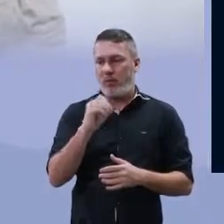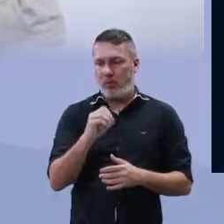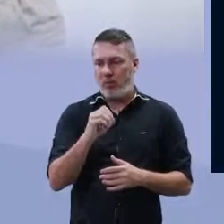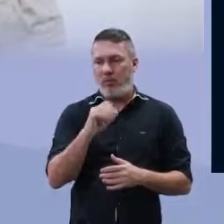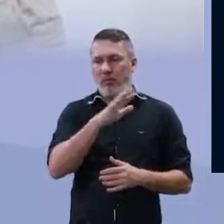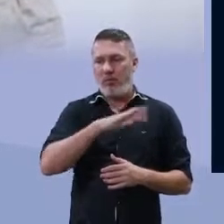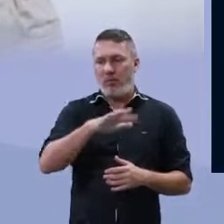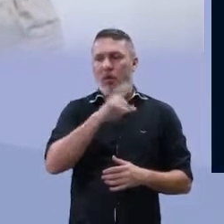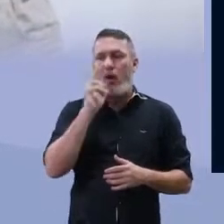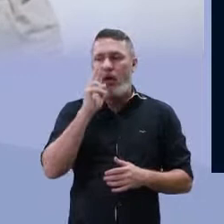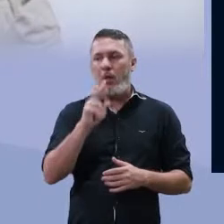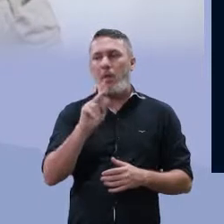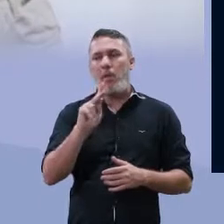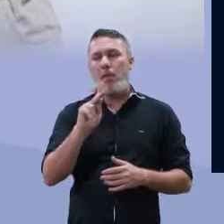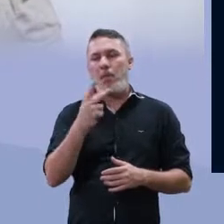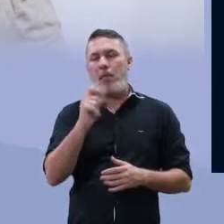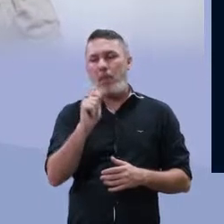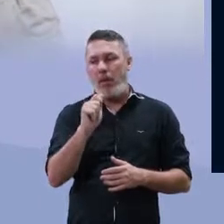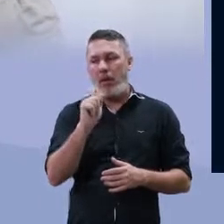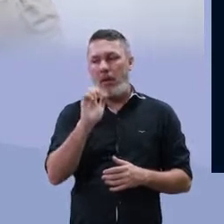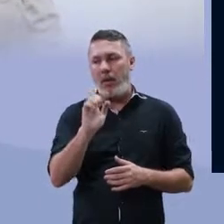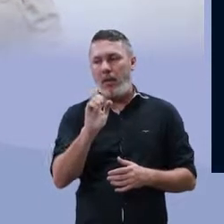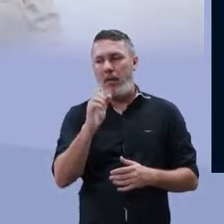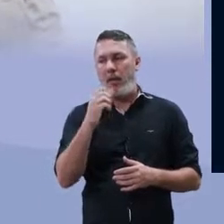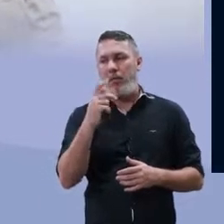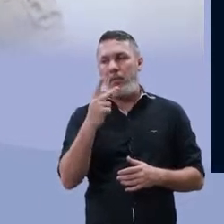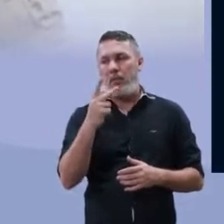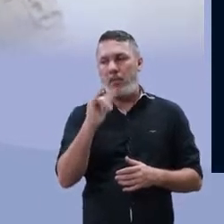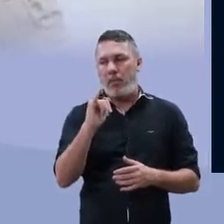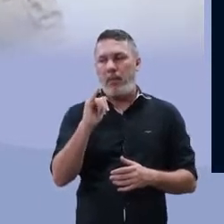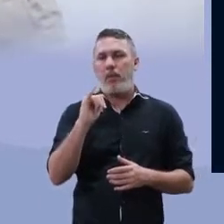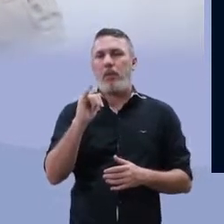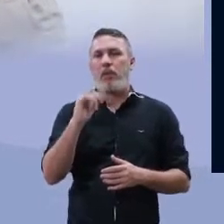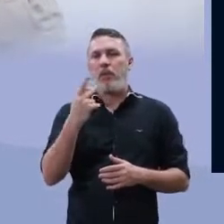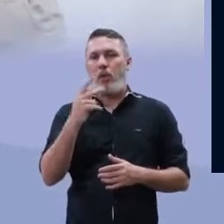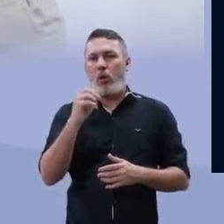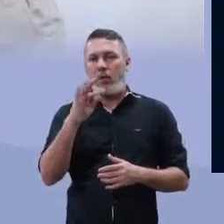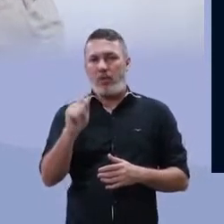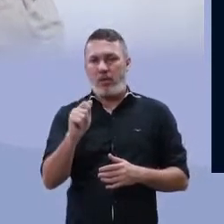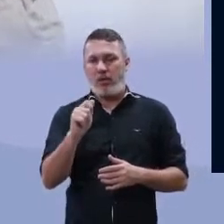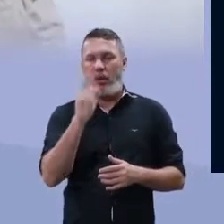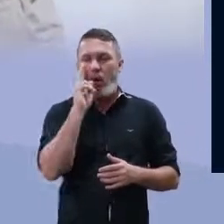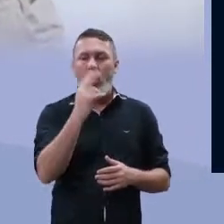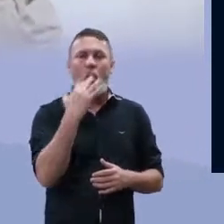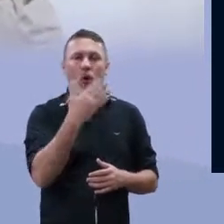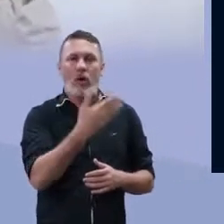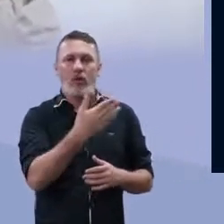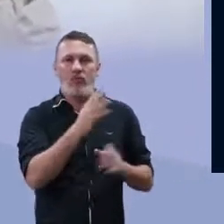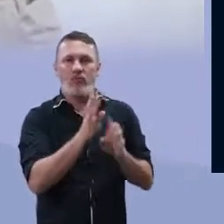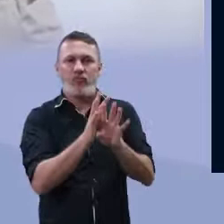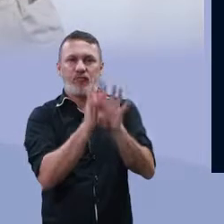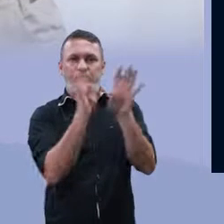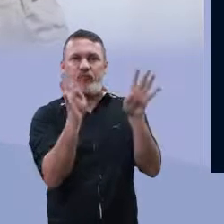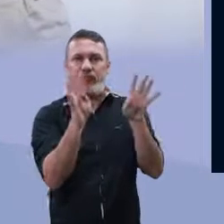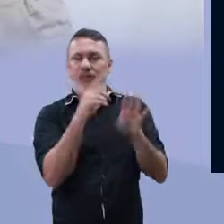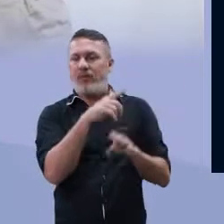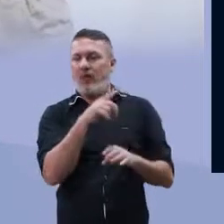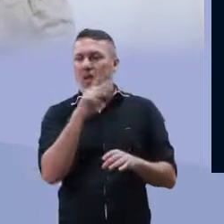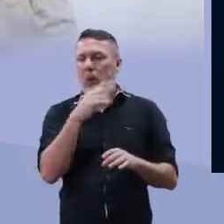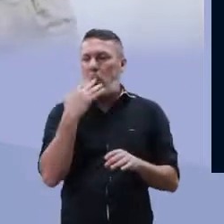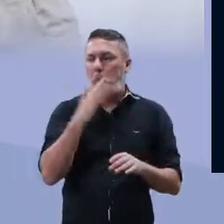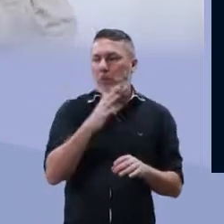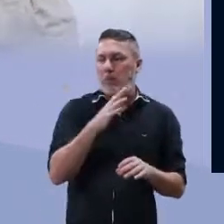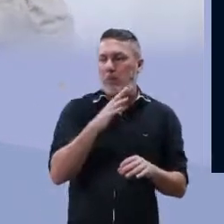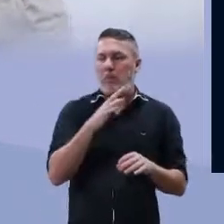As feófitas, elas são chamadas de algas pardas ou marrons. Aí na imagem tem representando uma espécie que é chamada